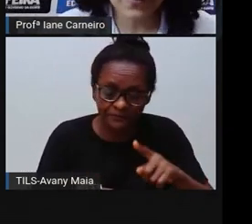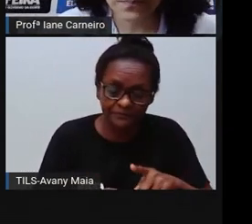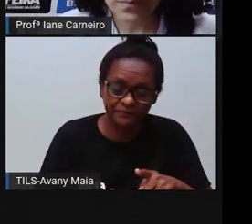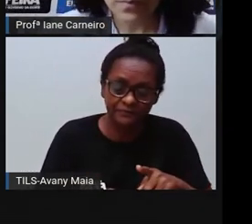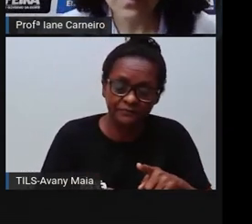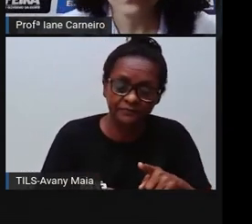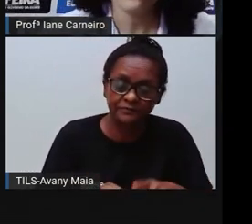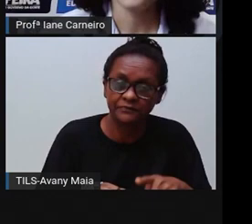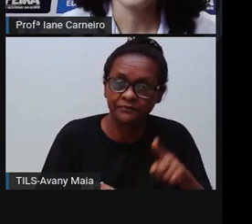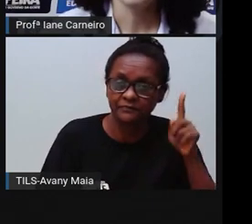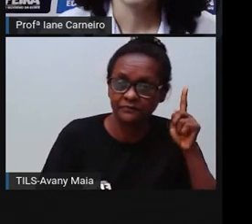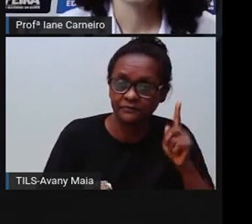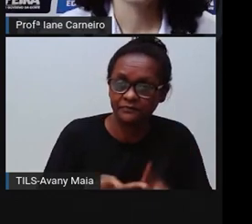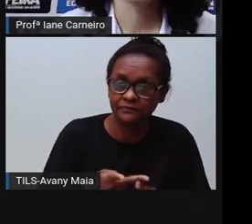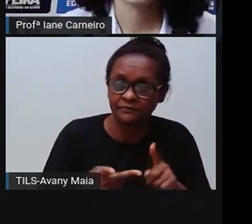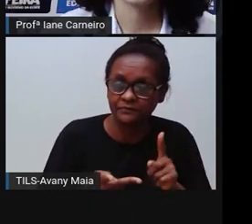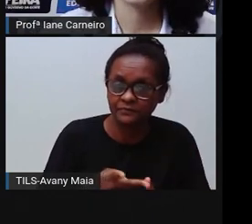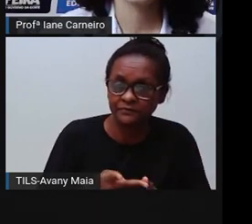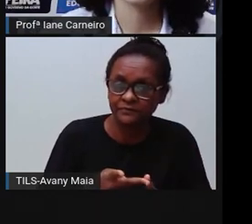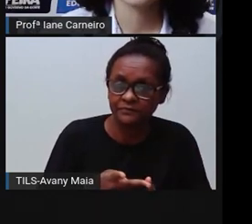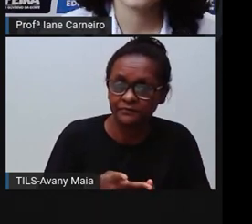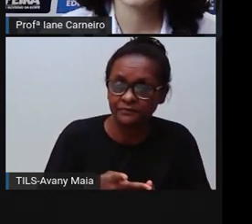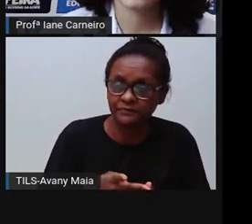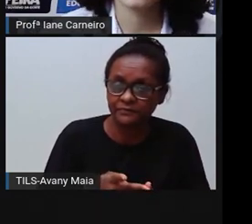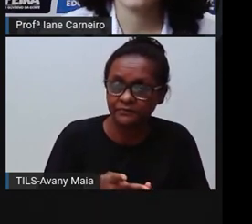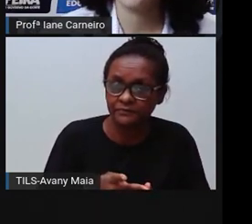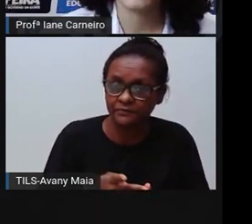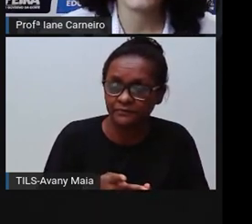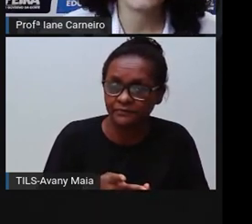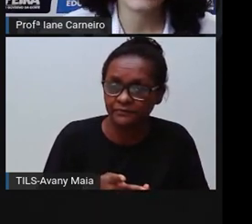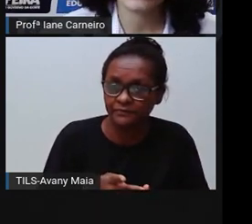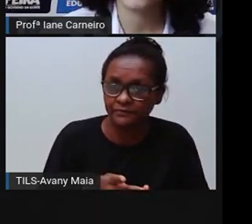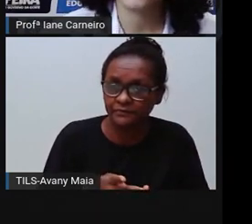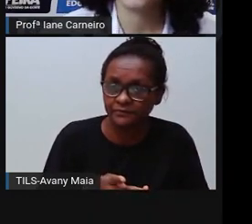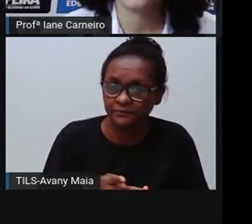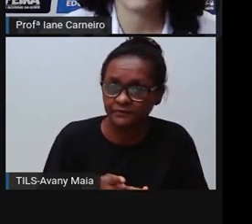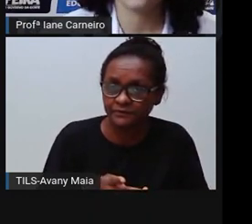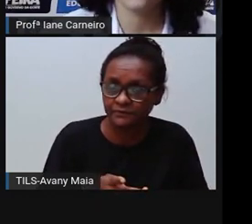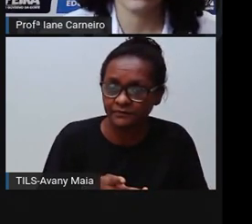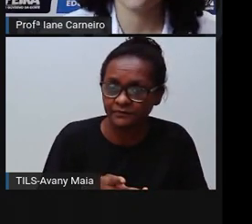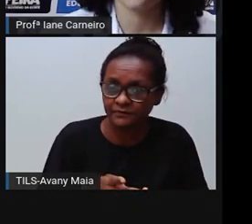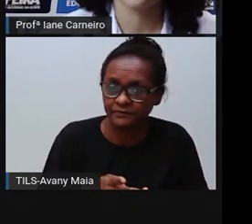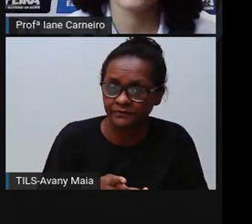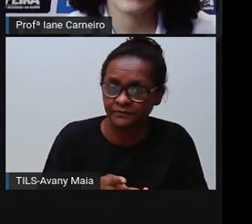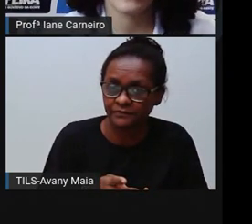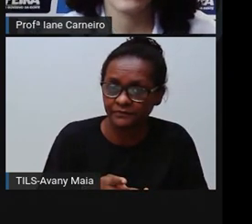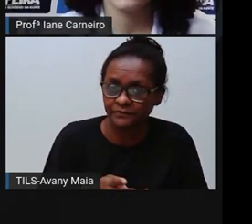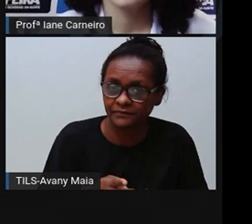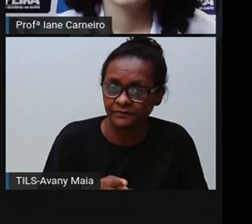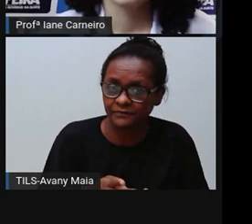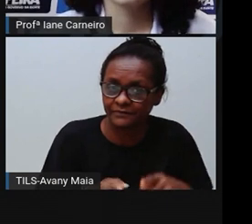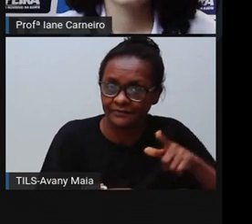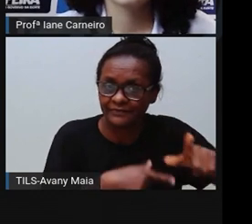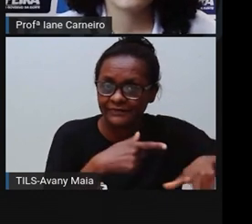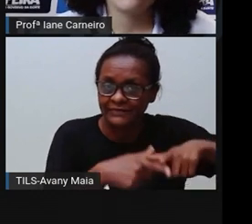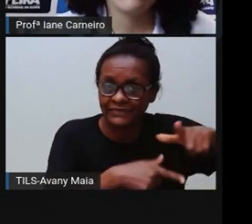certo? Outra coisa, ó, que criança não pode fazer de jeito nenhum, que é